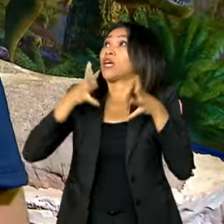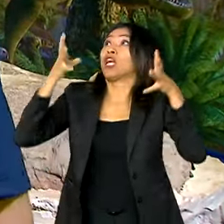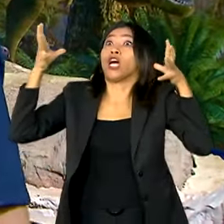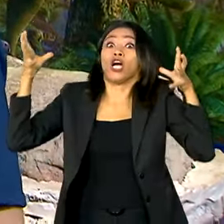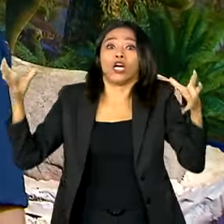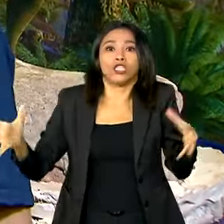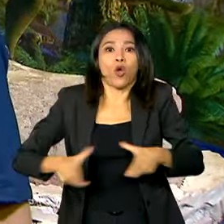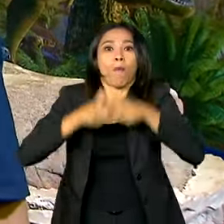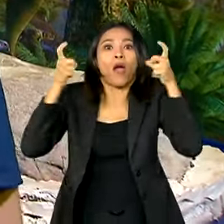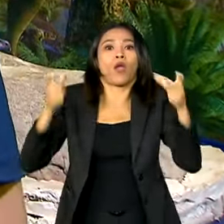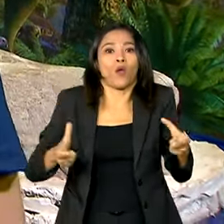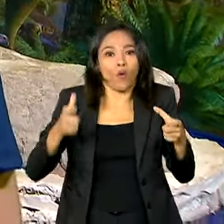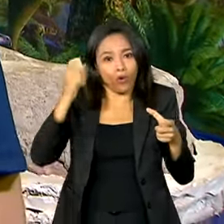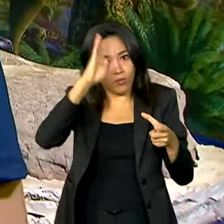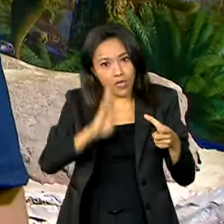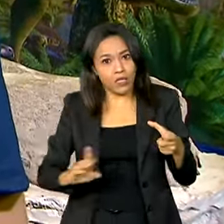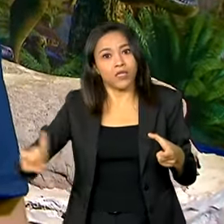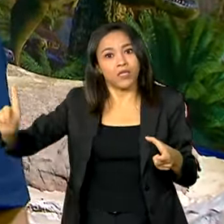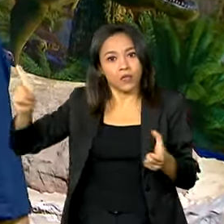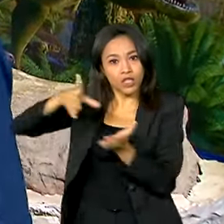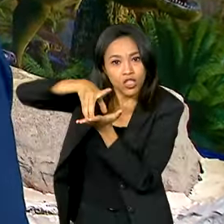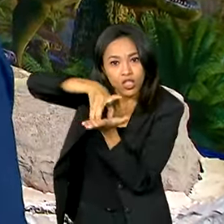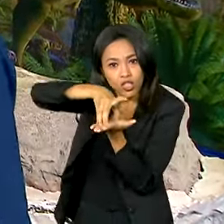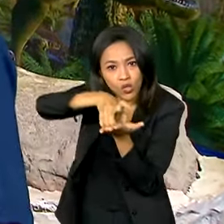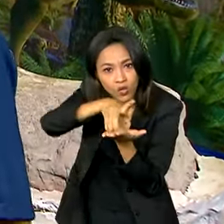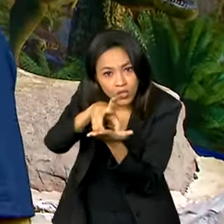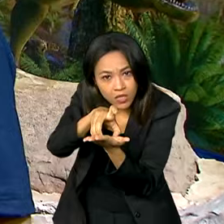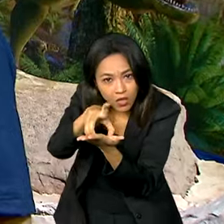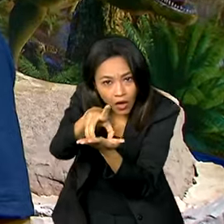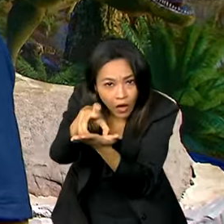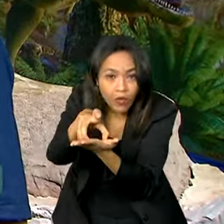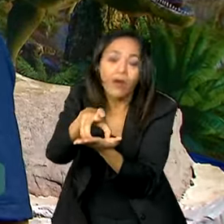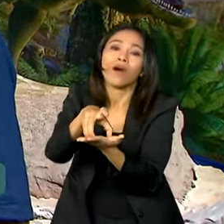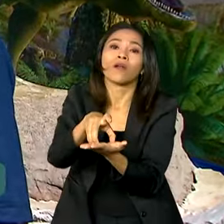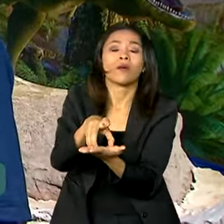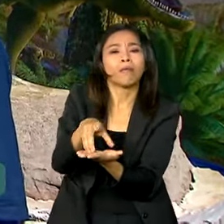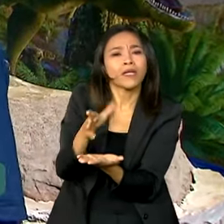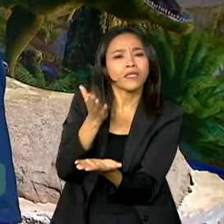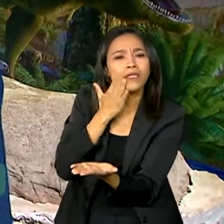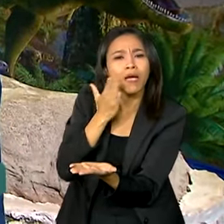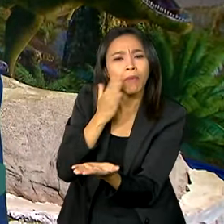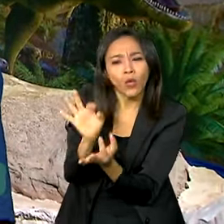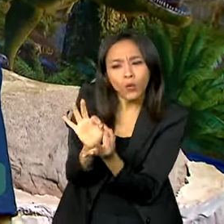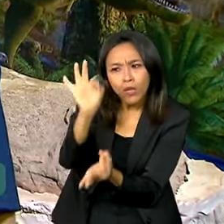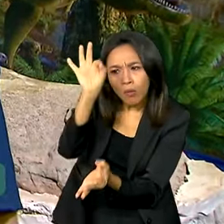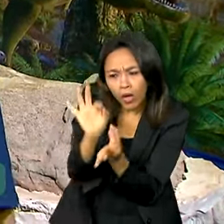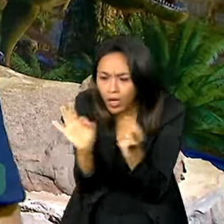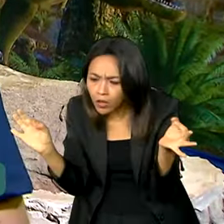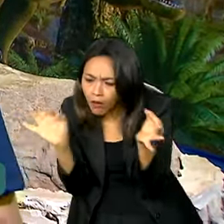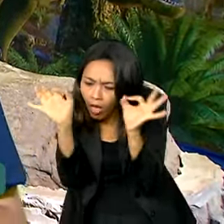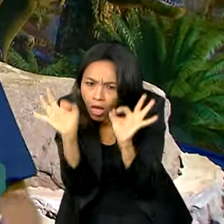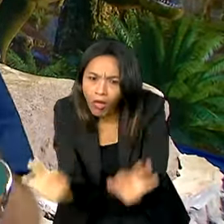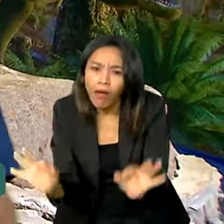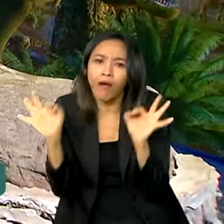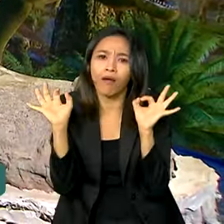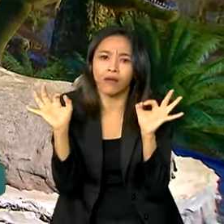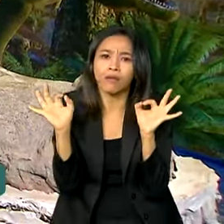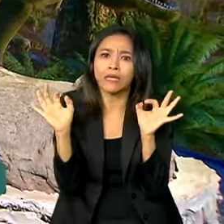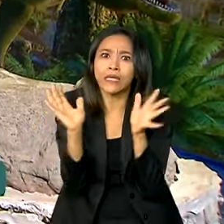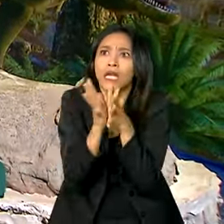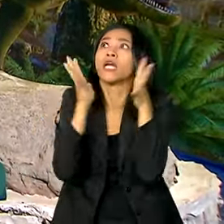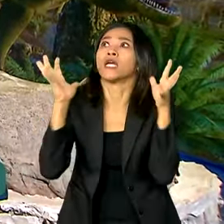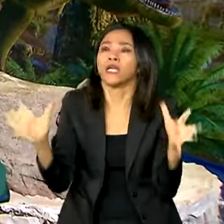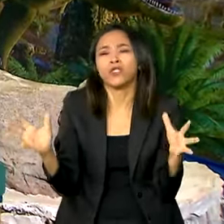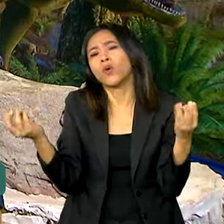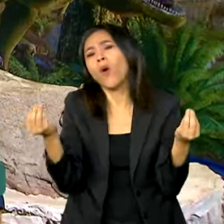é o maior dinossauro brasileiro. Mas o que diz para a gente o tamanho real mesmo dele, o que diz para a gente que ele é realmente